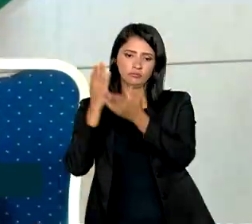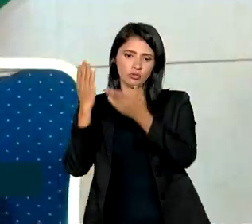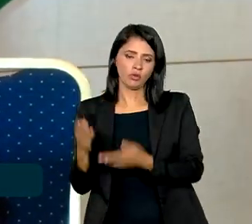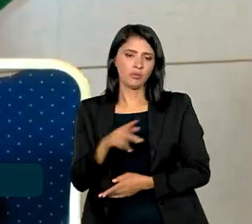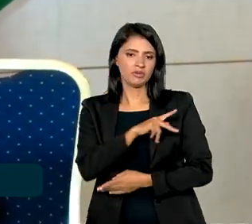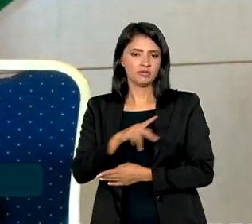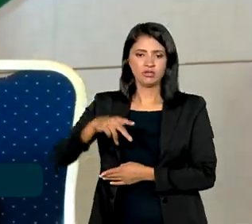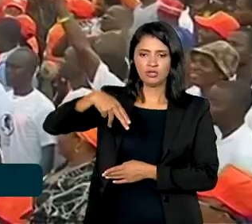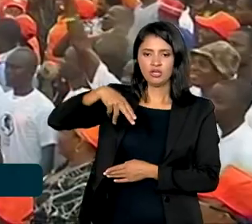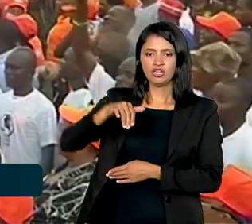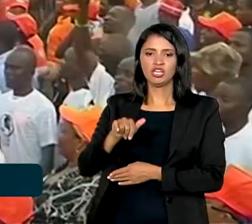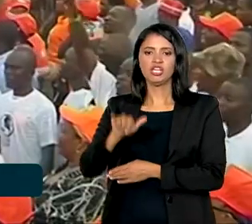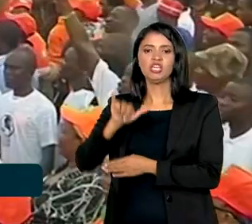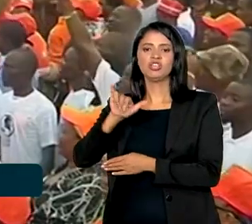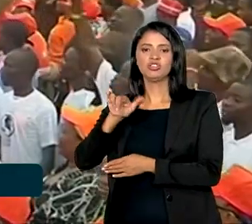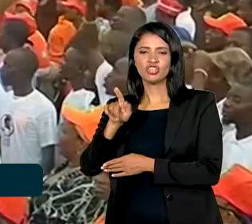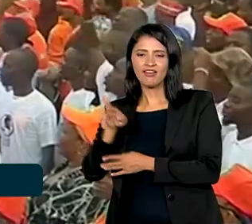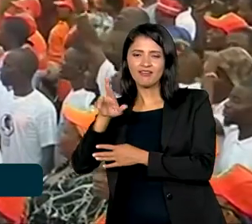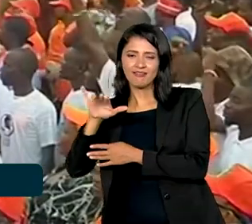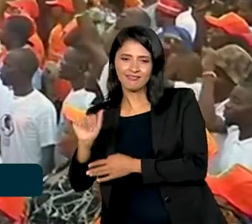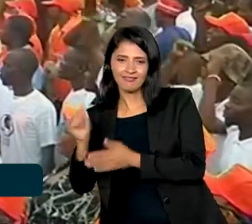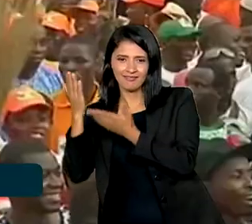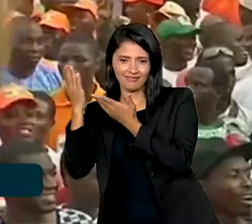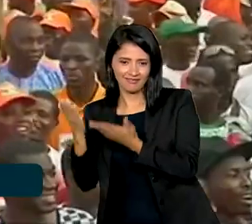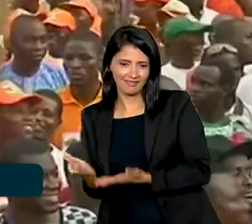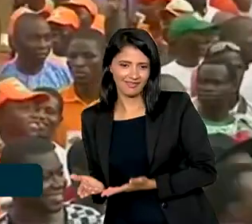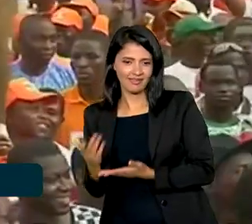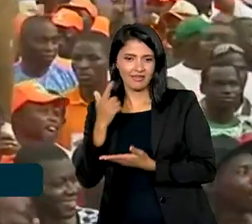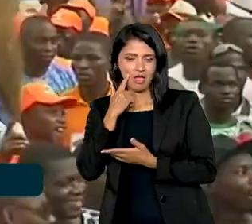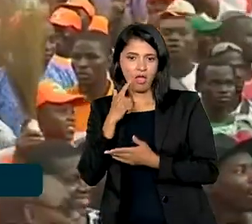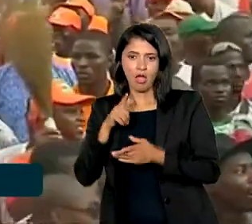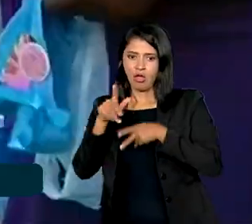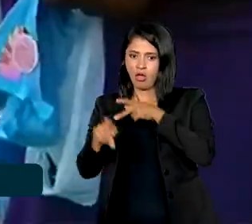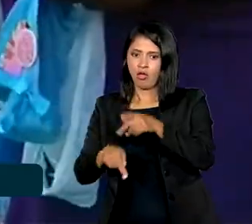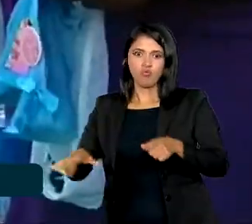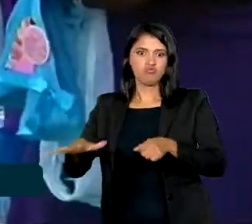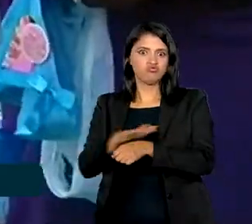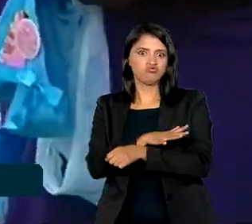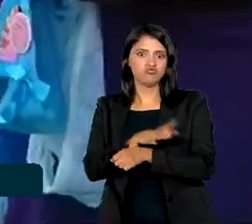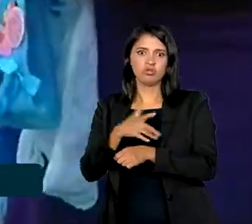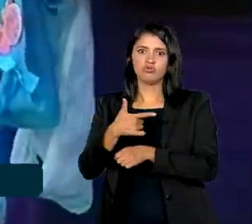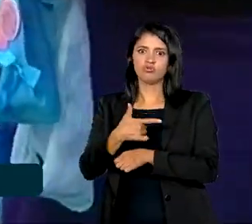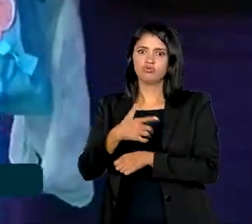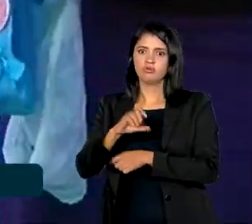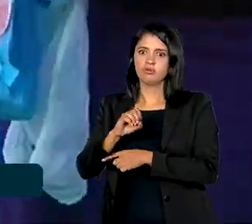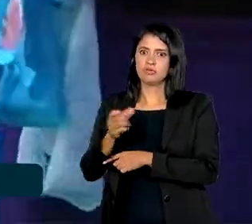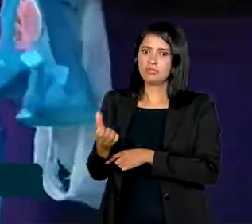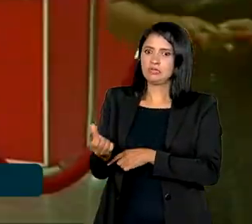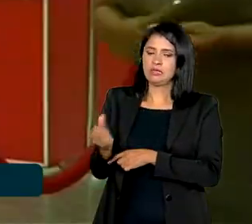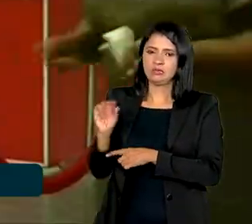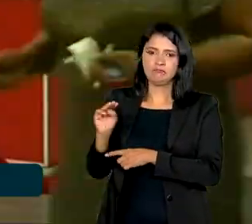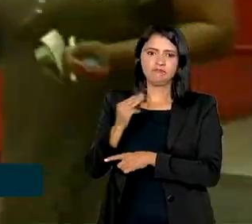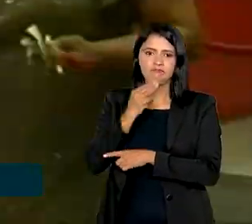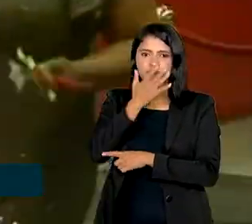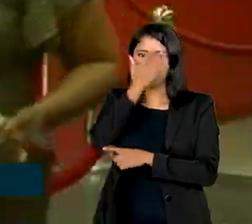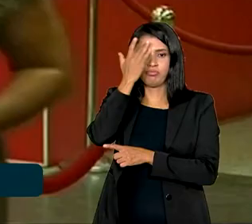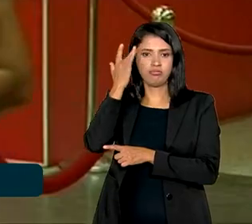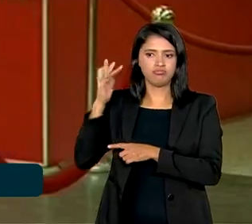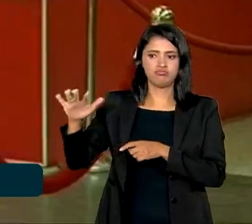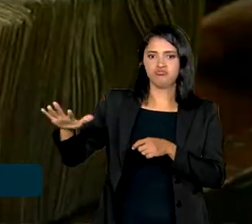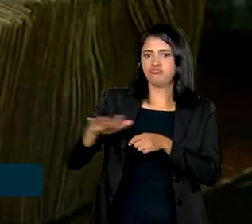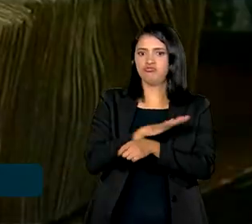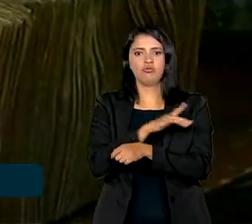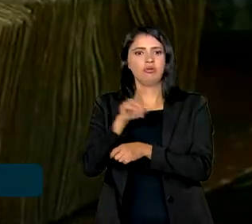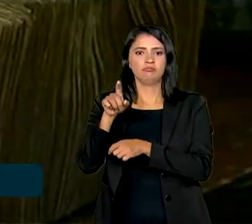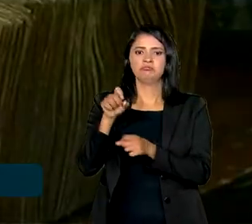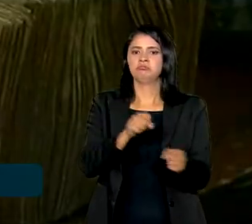Nigéria, Bulat Nubu. Com a maior população da África, 206 milhões de pessoas, a Nigéria também